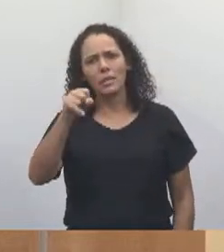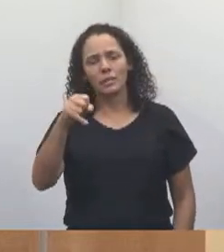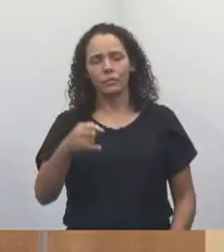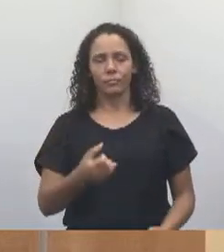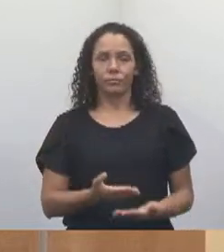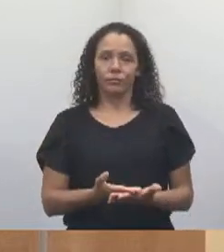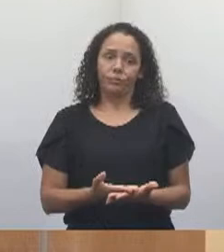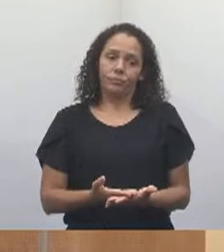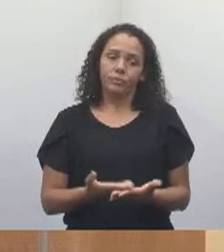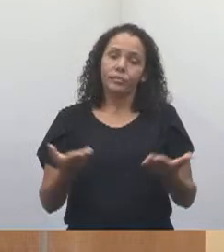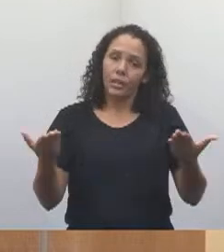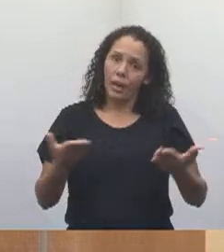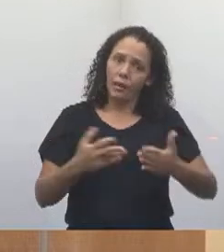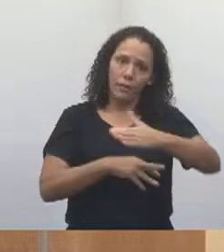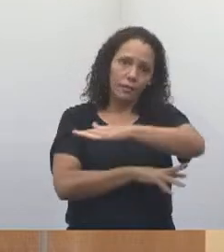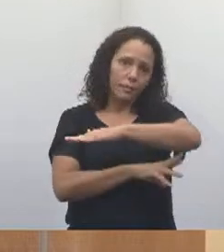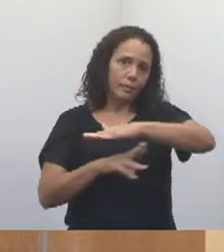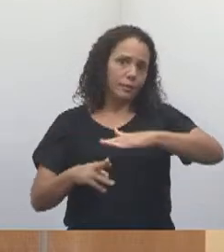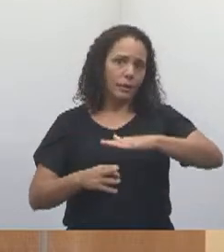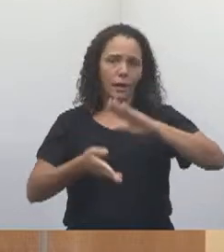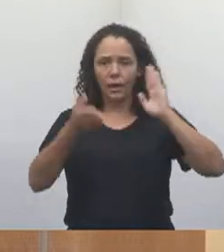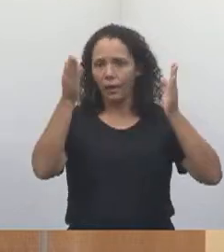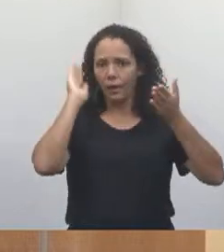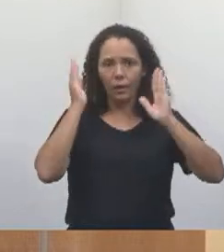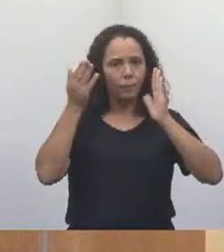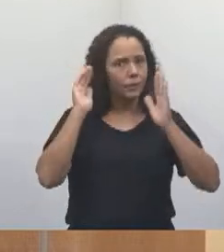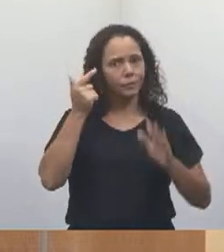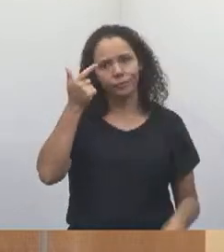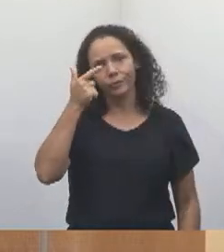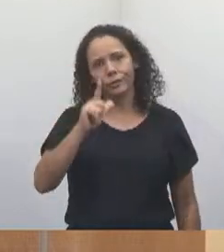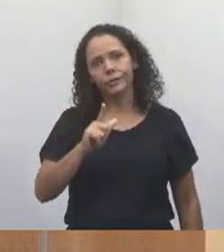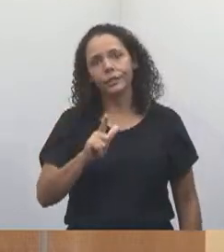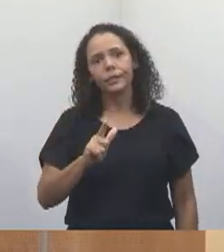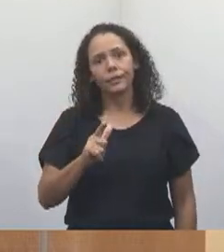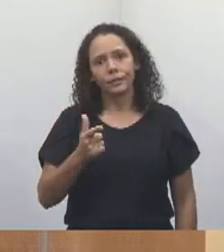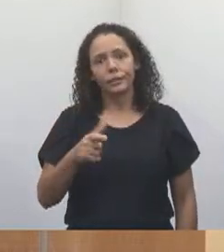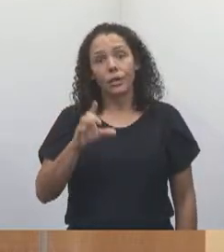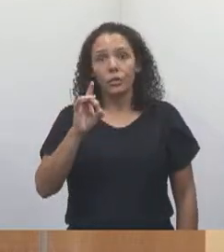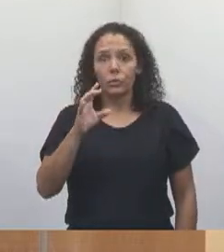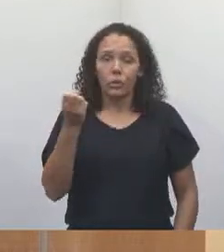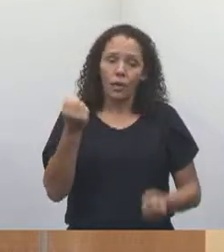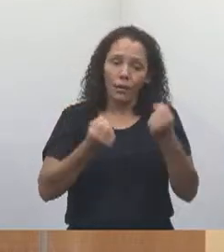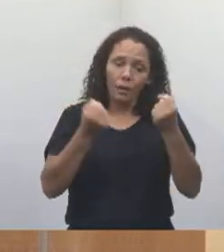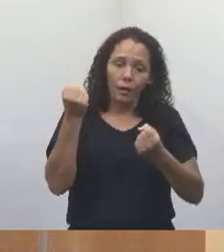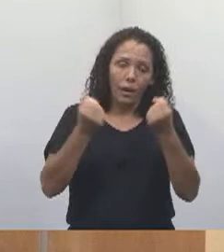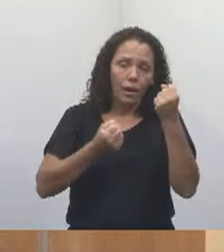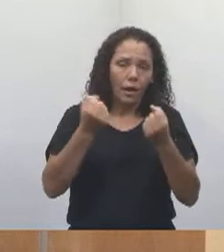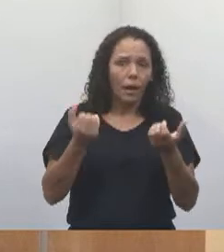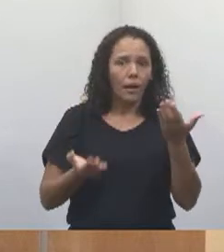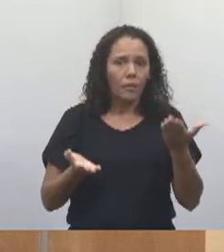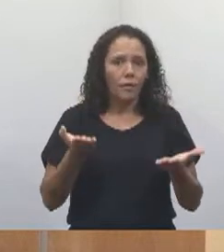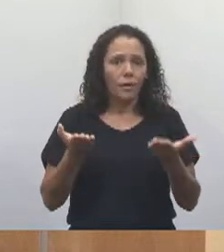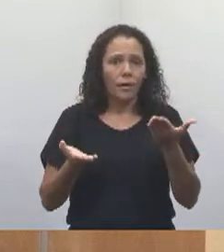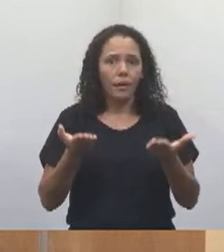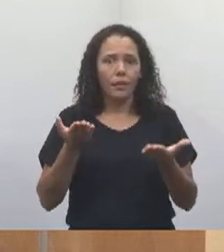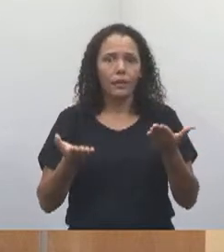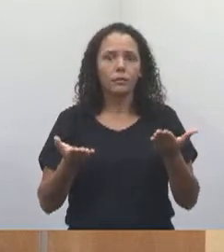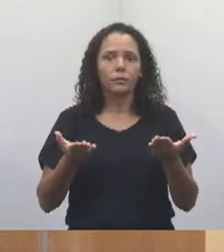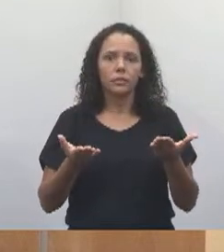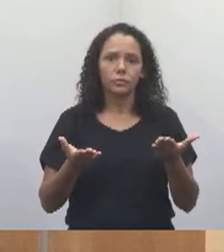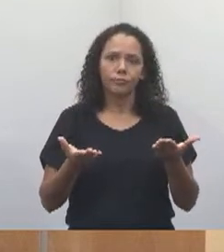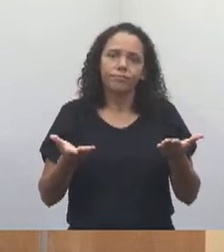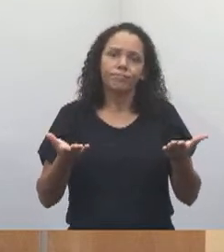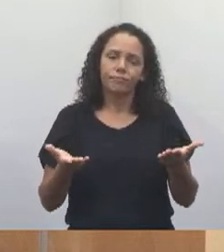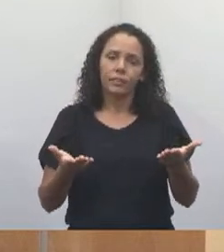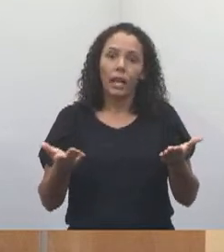caminhão, já responderam que é veículos leves, a gente tem tudo isso por escrito, tá, gente? Não vai passar caminhão, tá lá agora